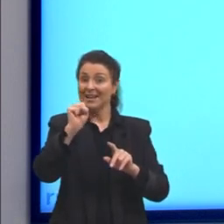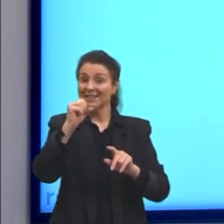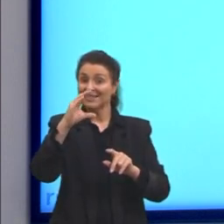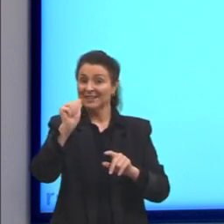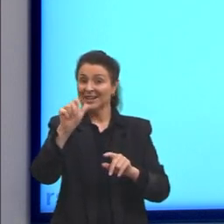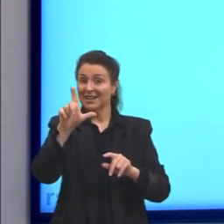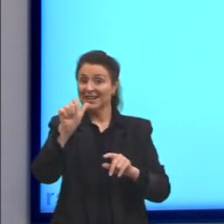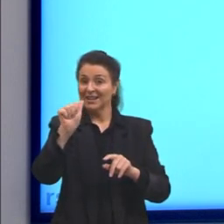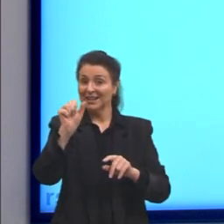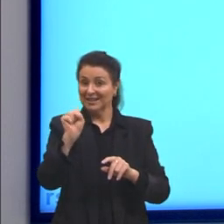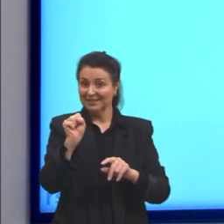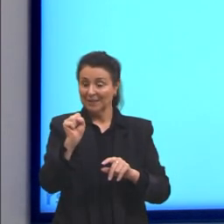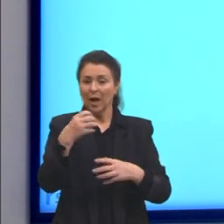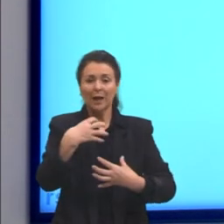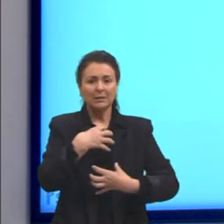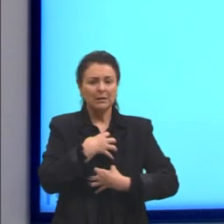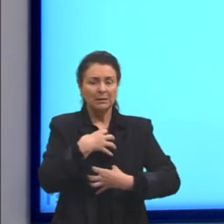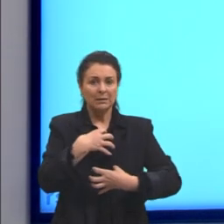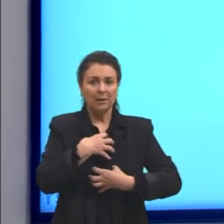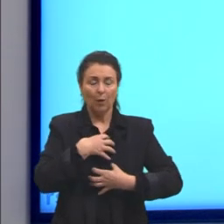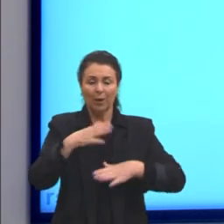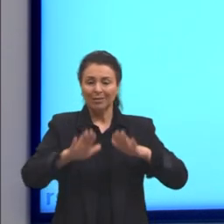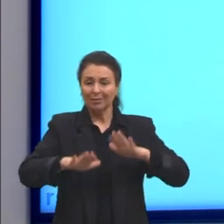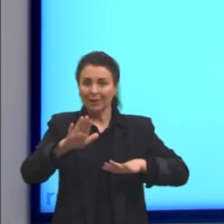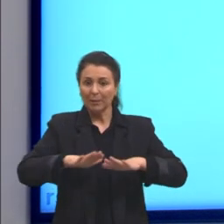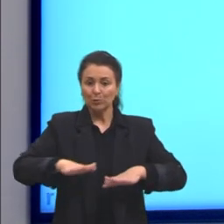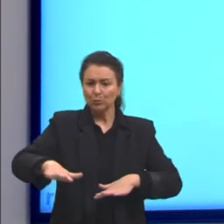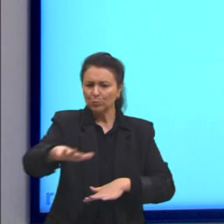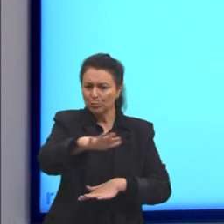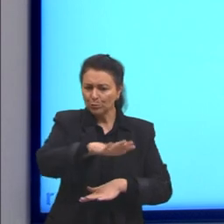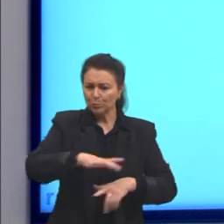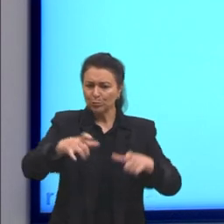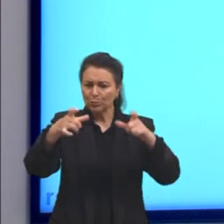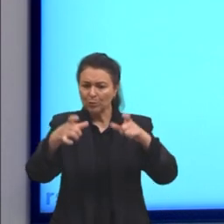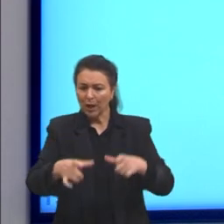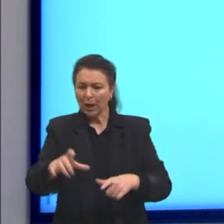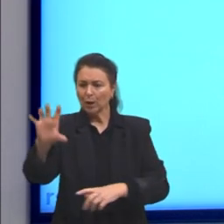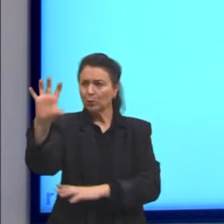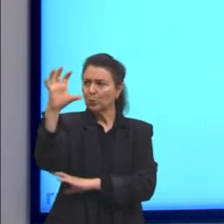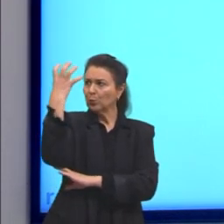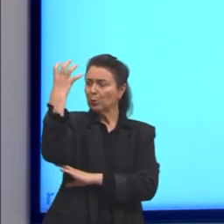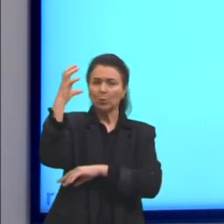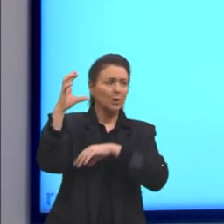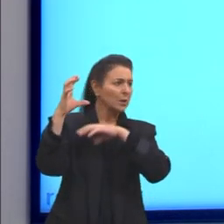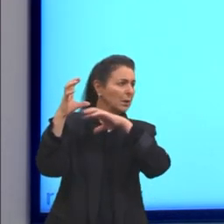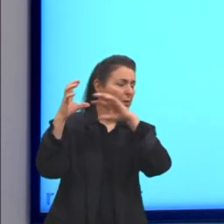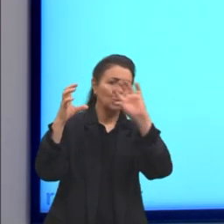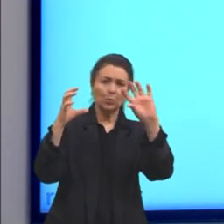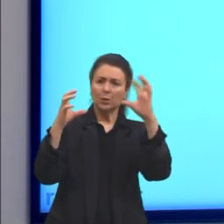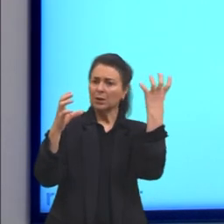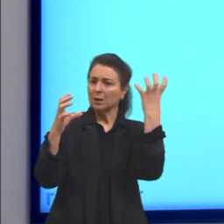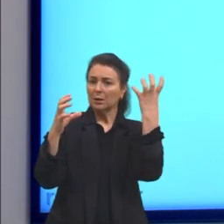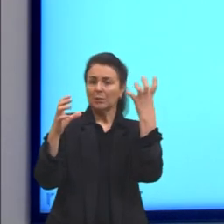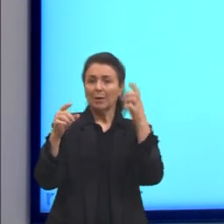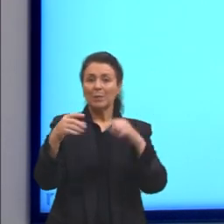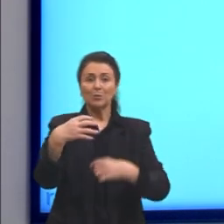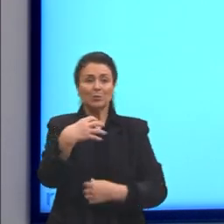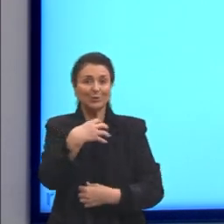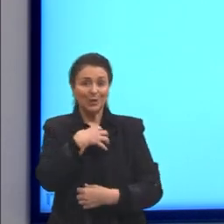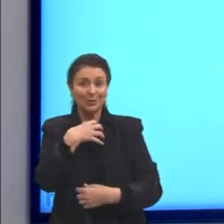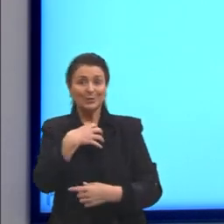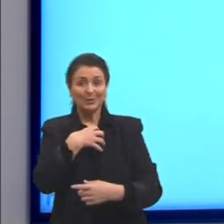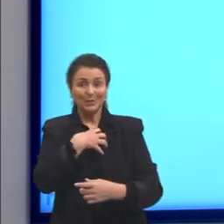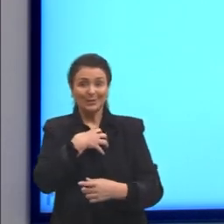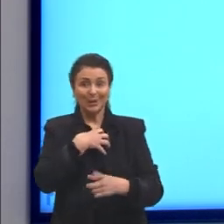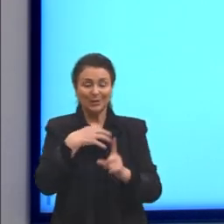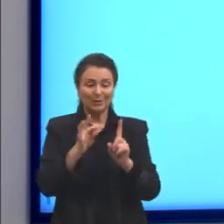sensação, claro, depende muito das condições do ambiente, as condições climáticas, mas a sensação térmica que a gente sente